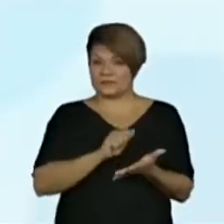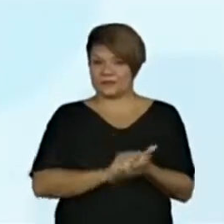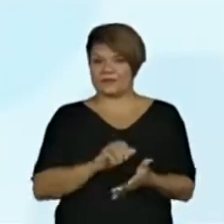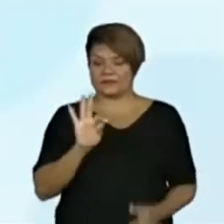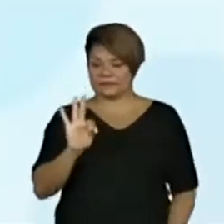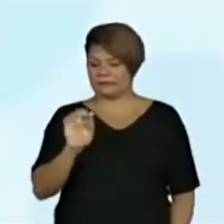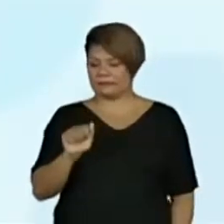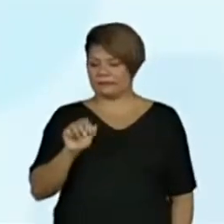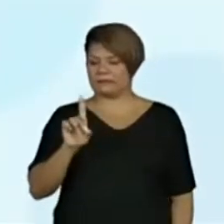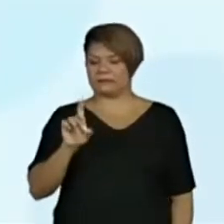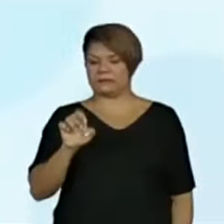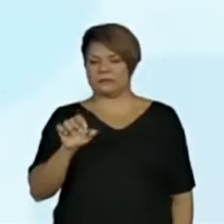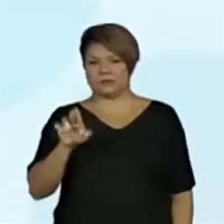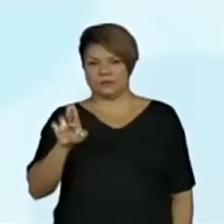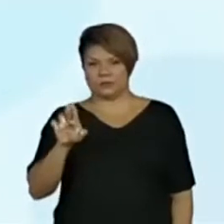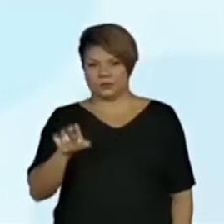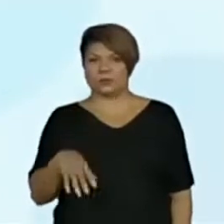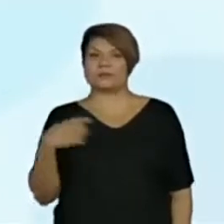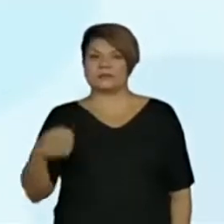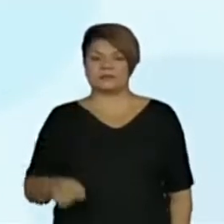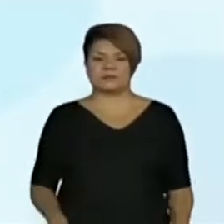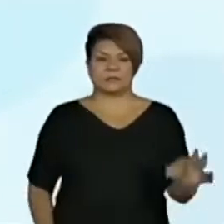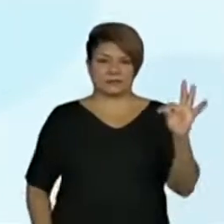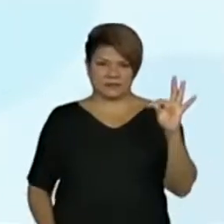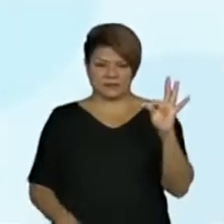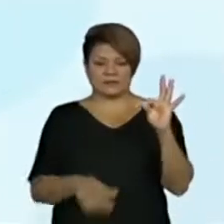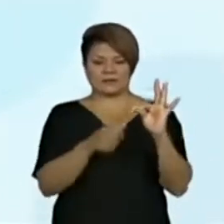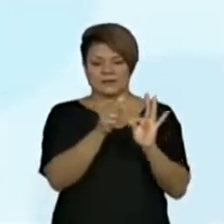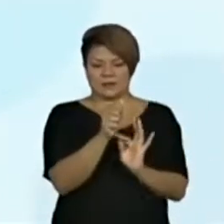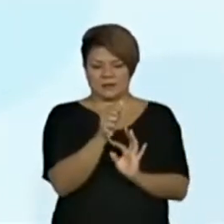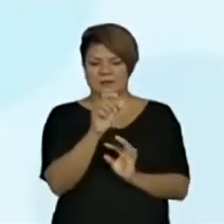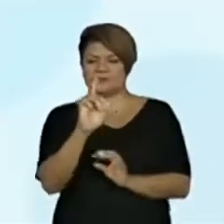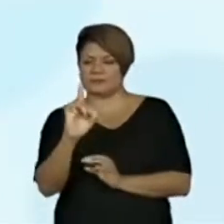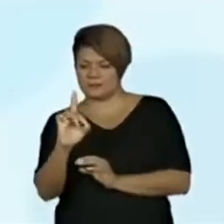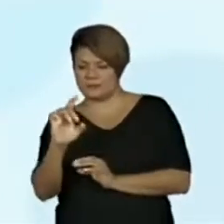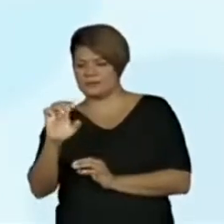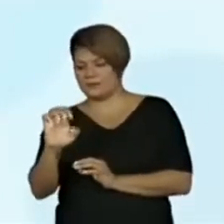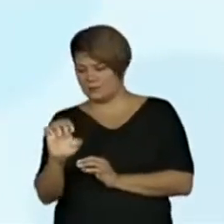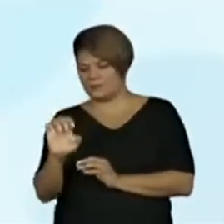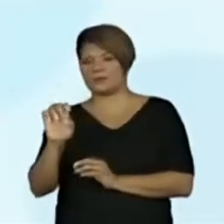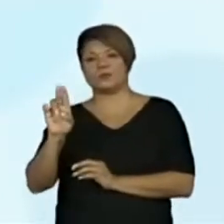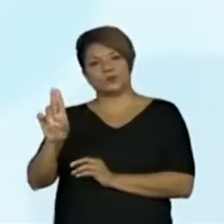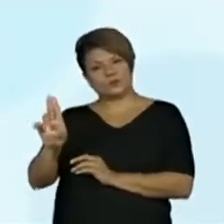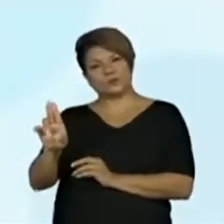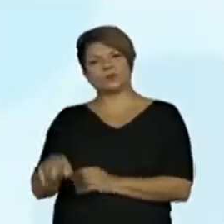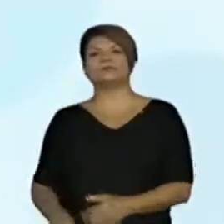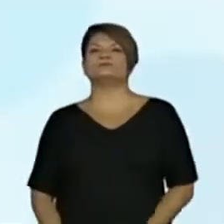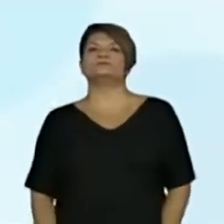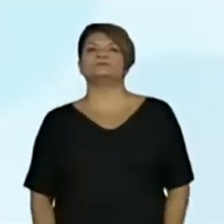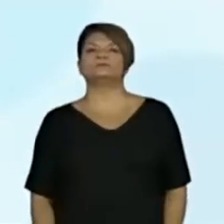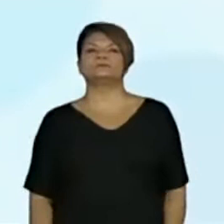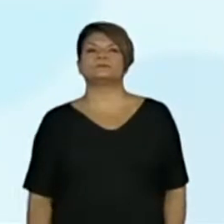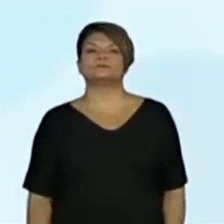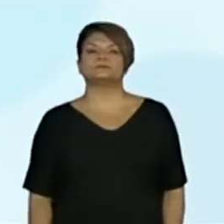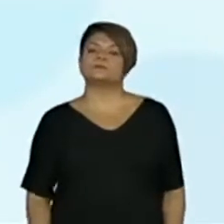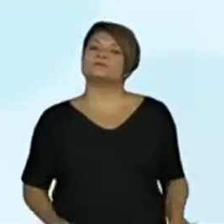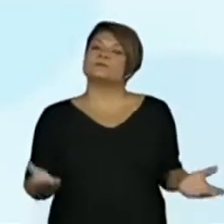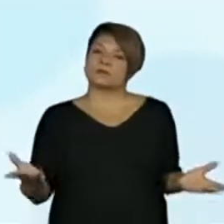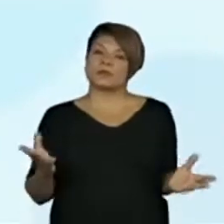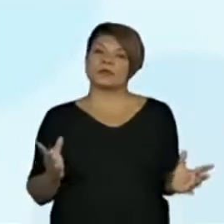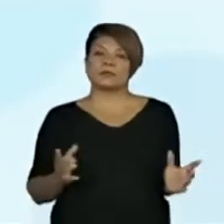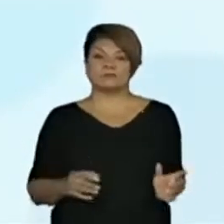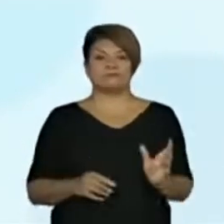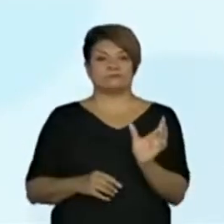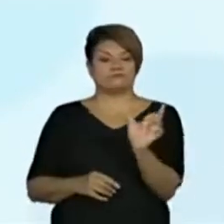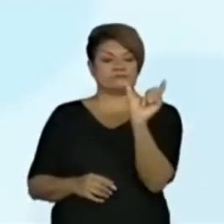precisa, ó, do T, do A, da letra D, do E, do U. E juntando